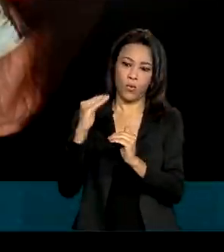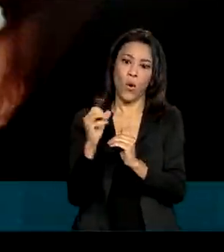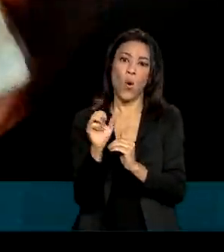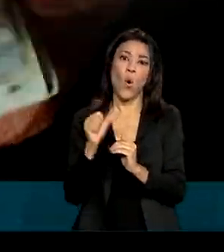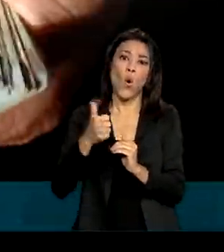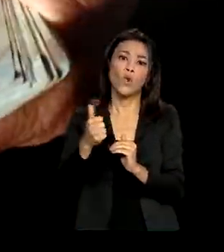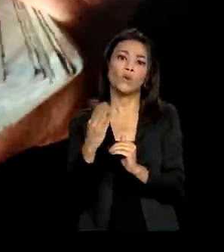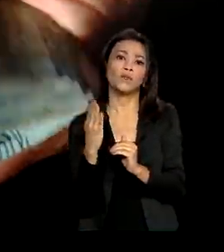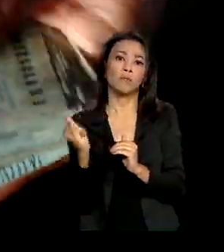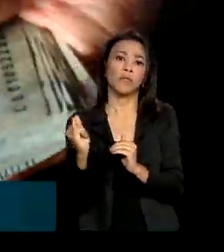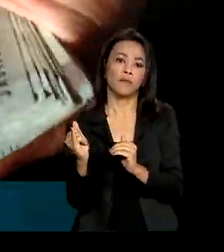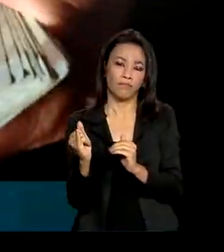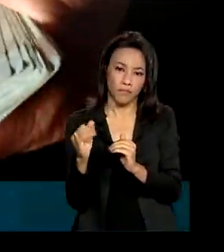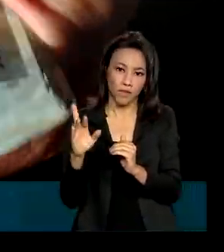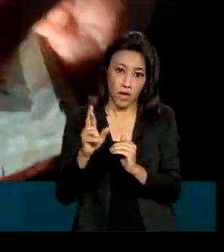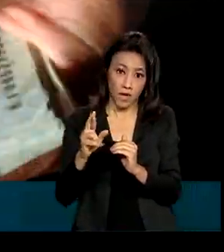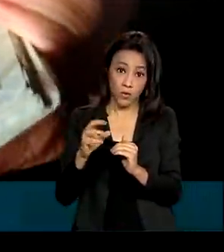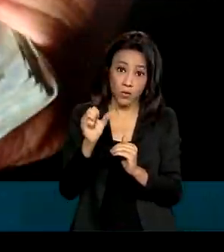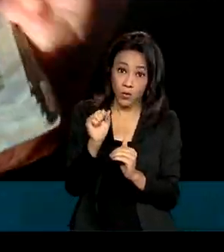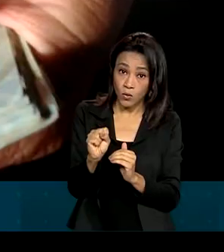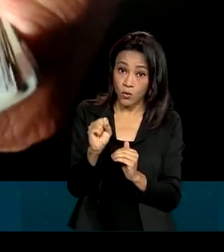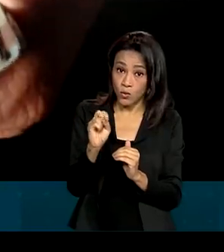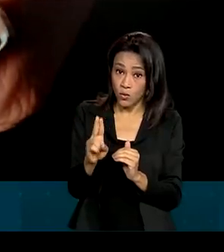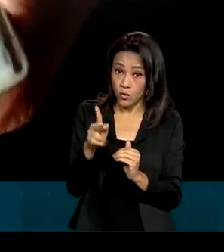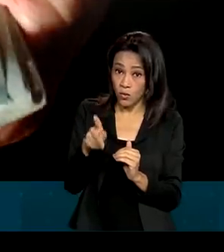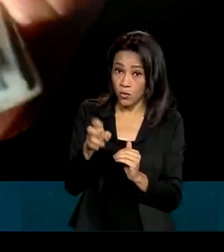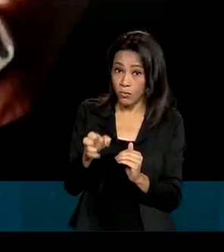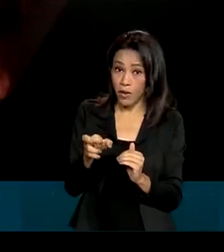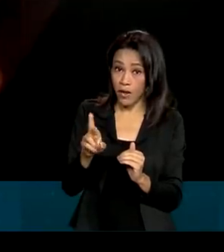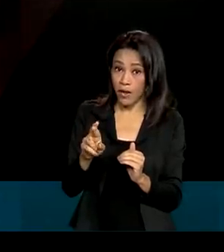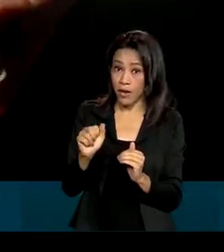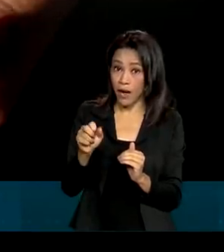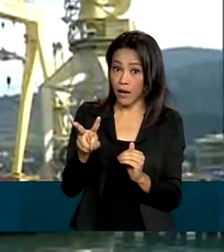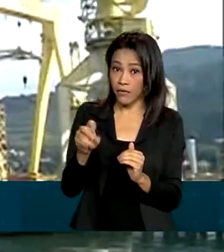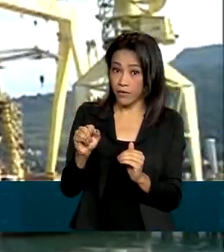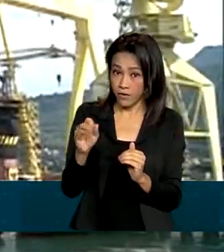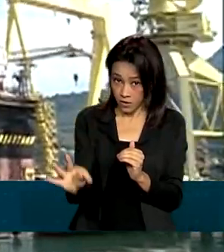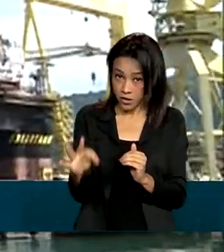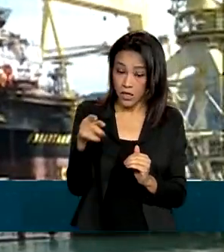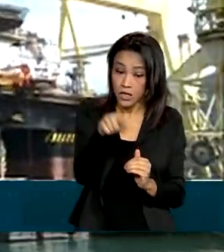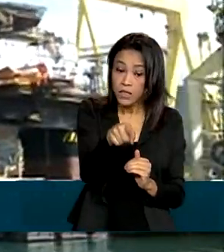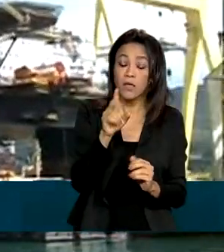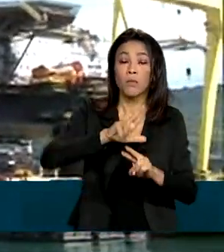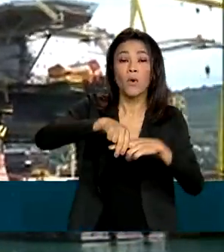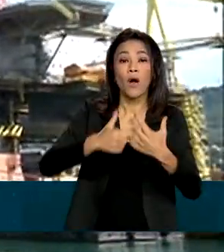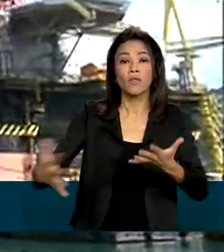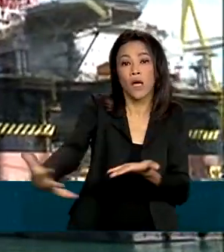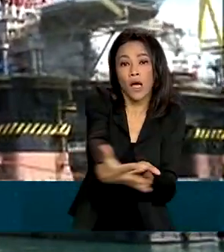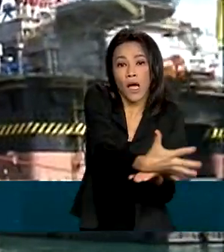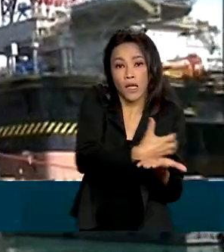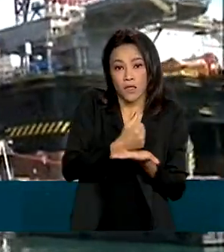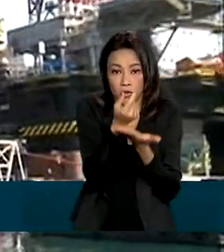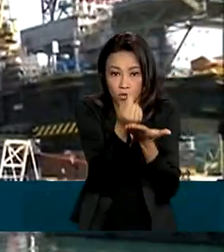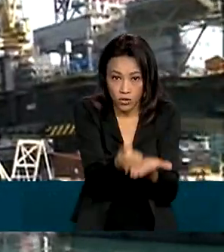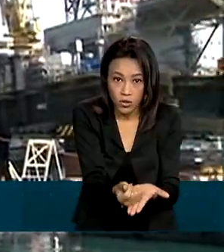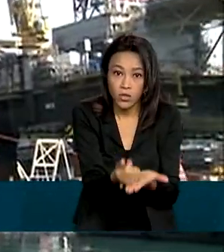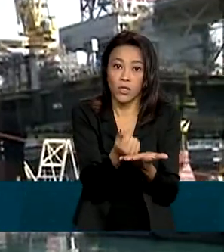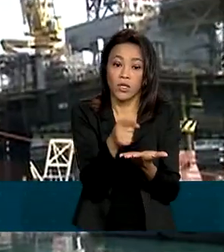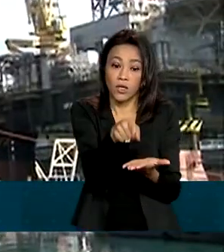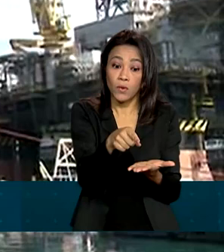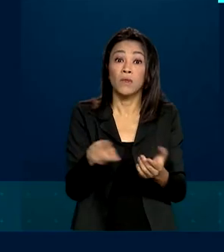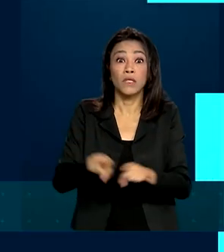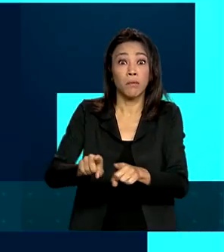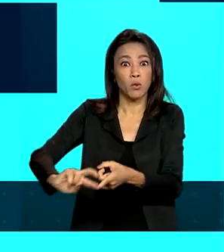reais. As explicações para o resultado no mês passado estão nos recordes na arrecadação, somados aos lucros da